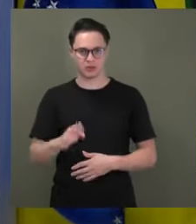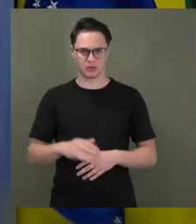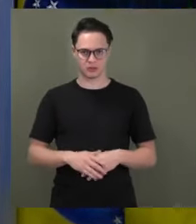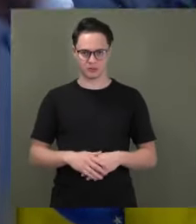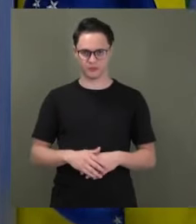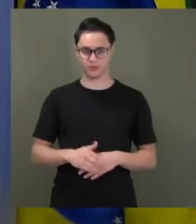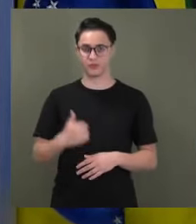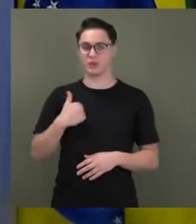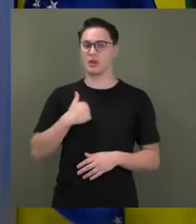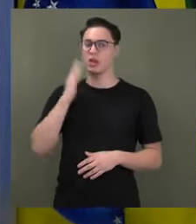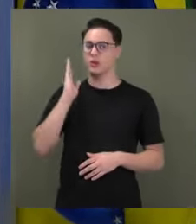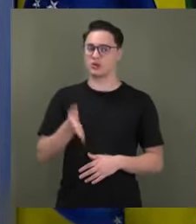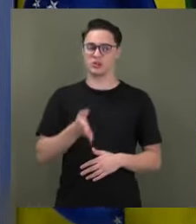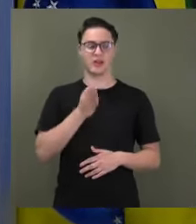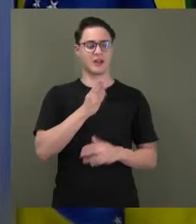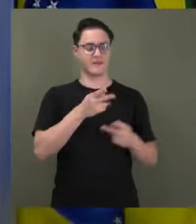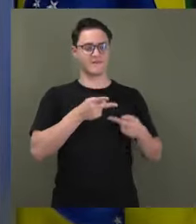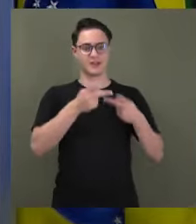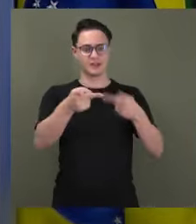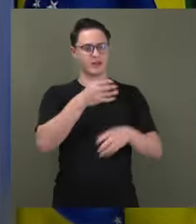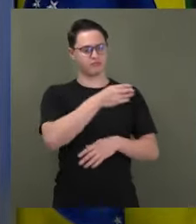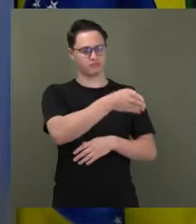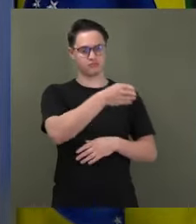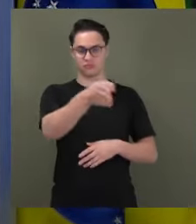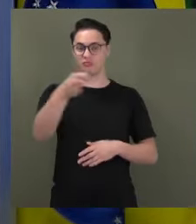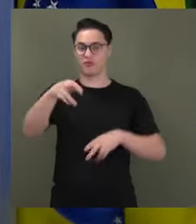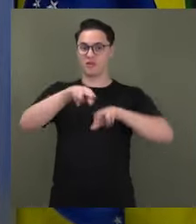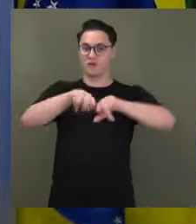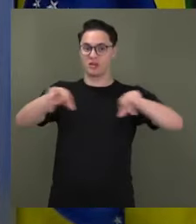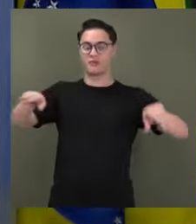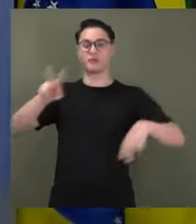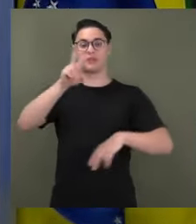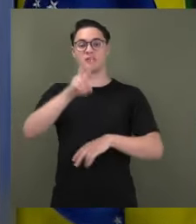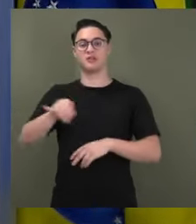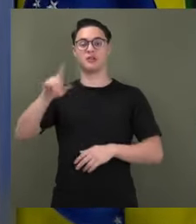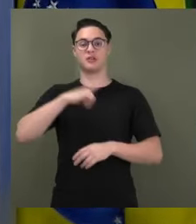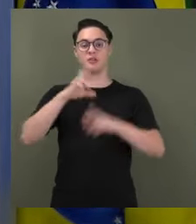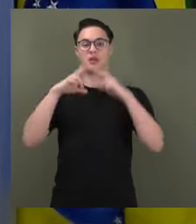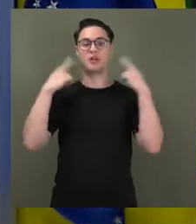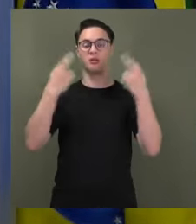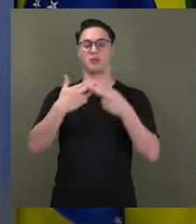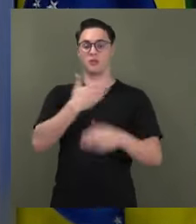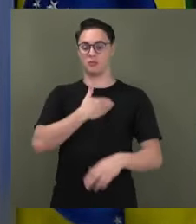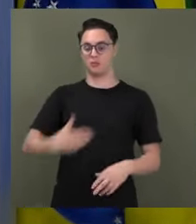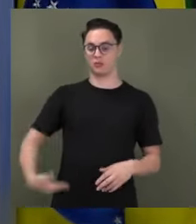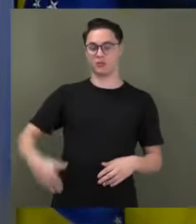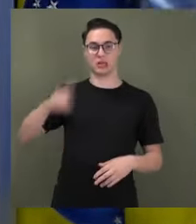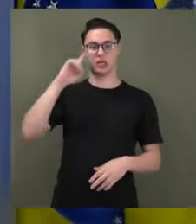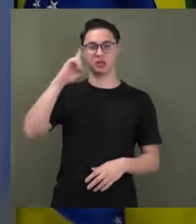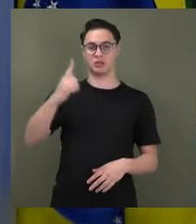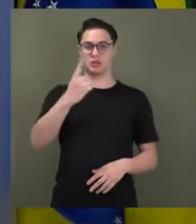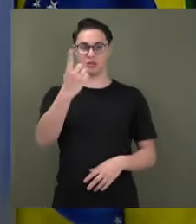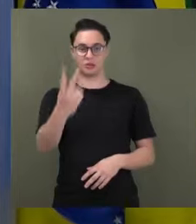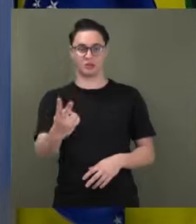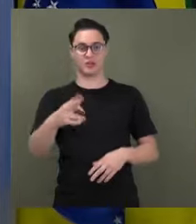vários continentes. Vai ter uma audiência pública, dia 12, no Congresso americano. Vários senadores estão